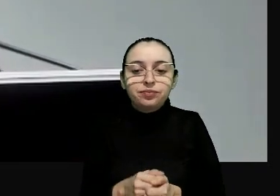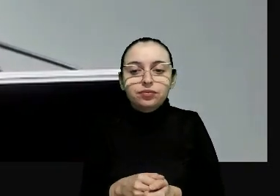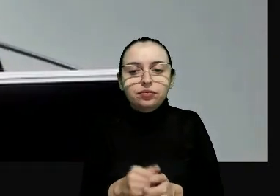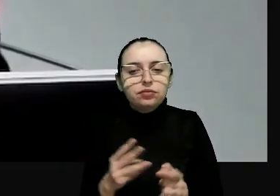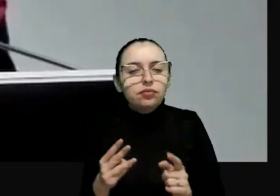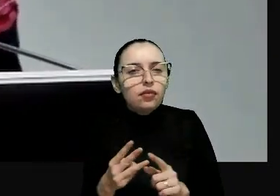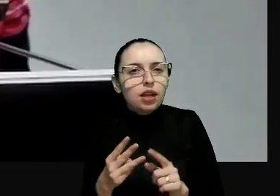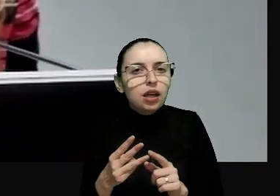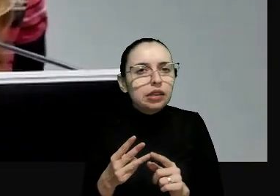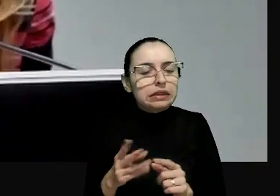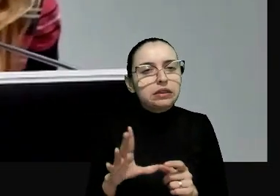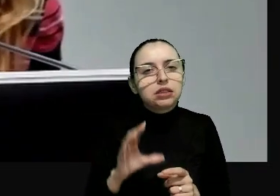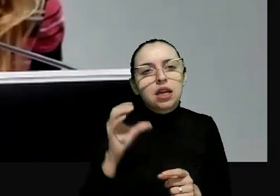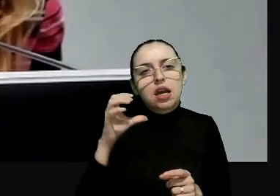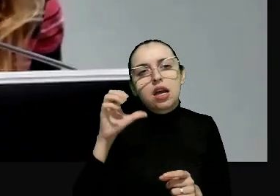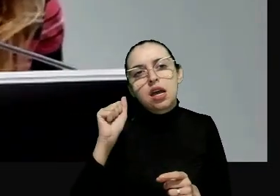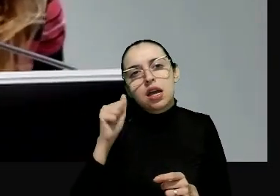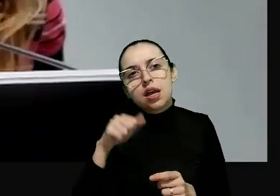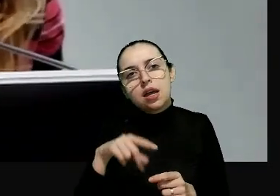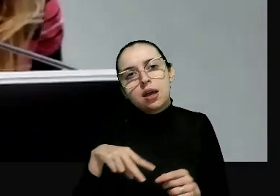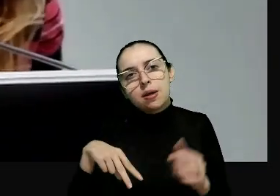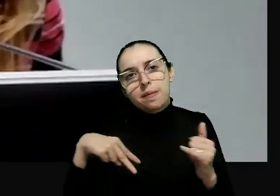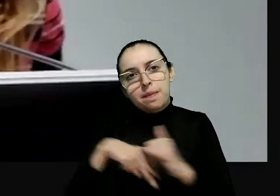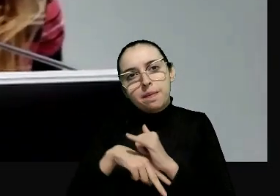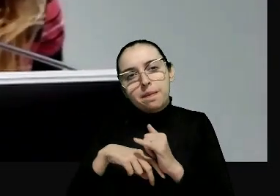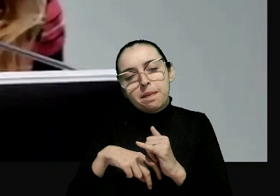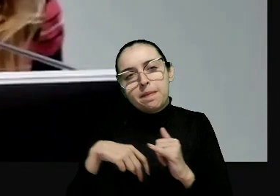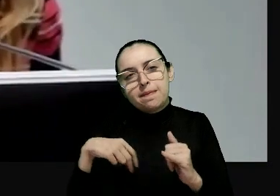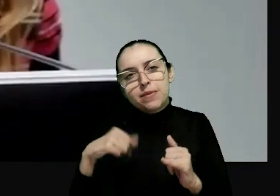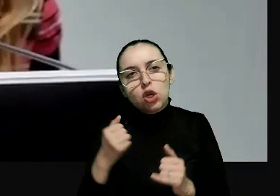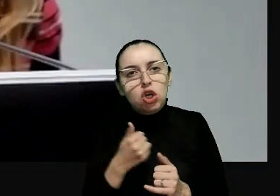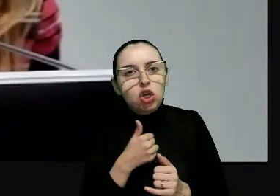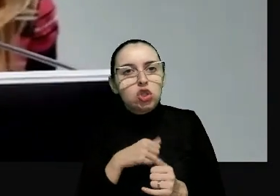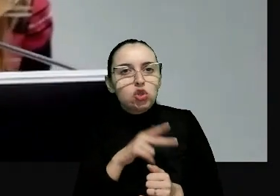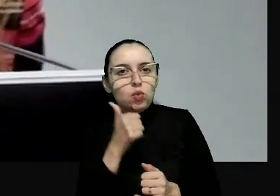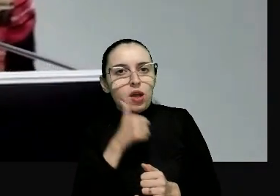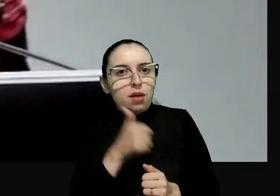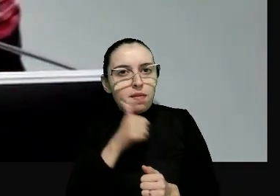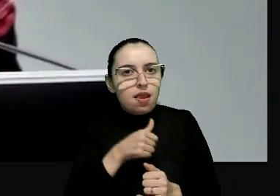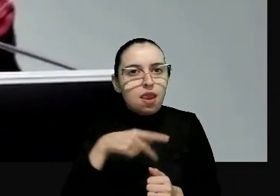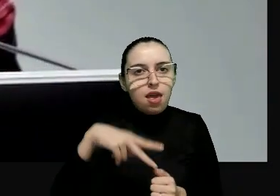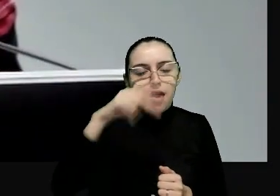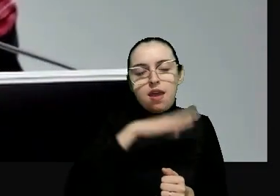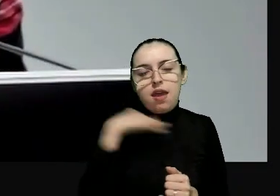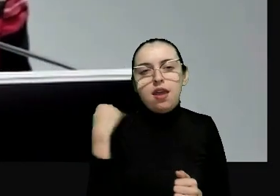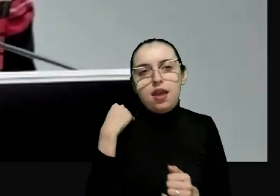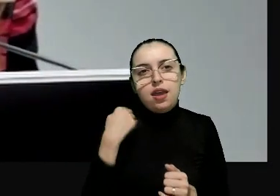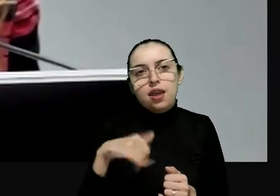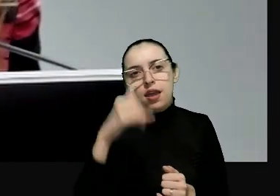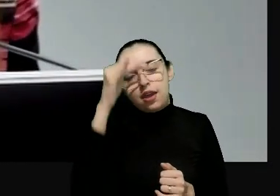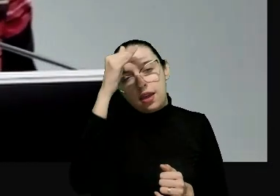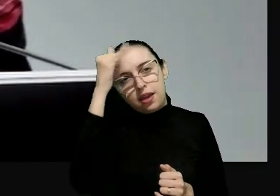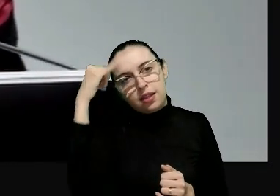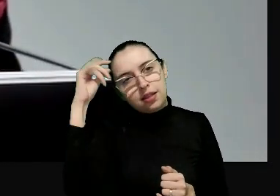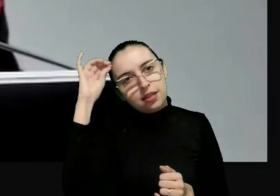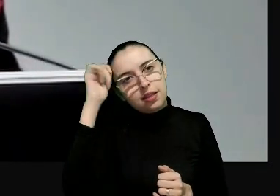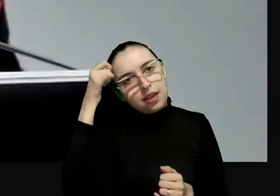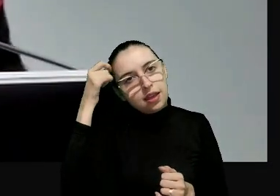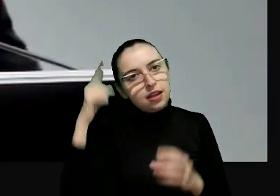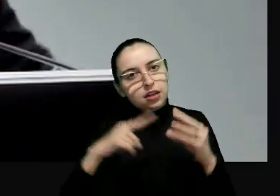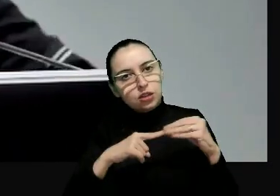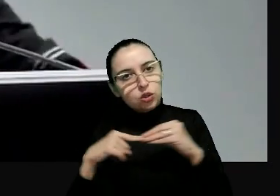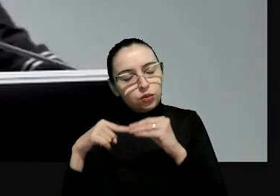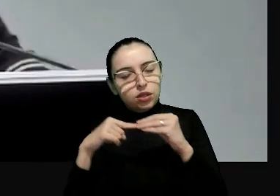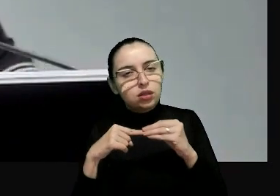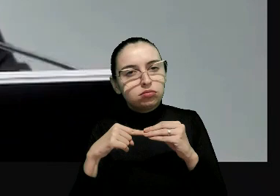Márcia Barbosa, também um outro caso, feminicídio, uma mulher negra, jovem, periférica. Caso Salles Pimenta,